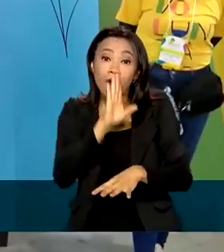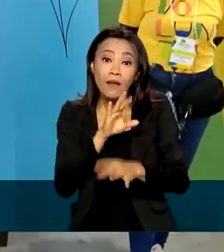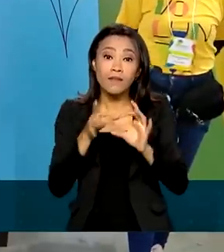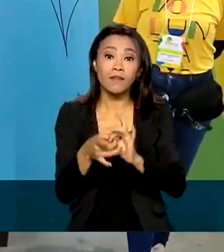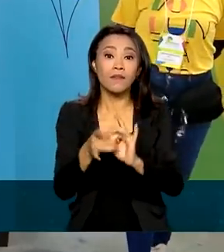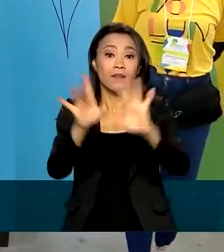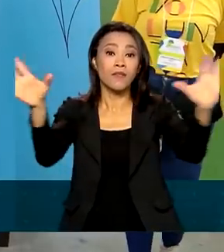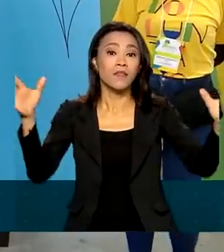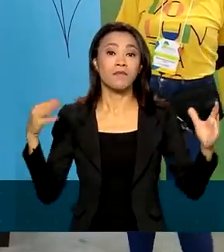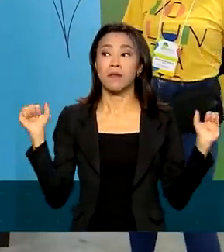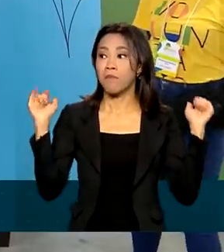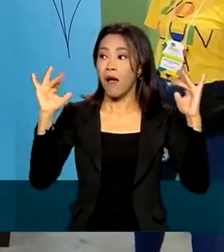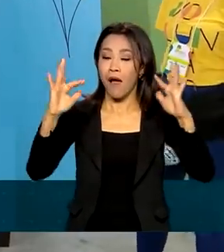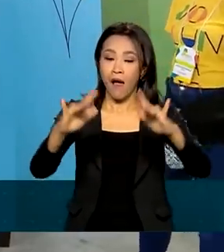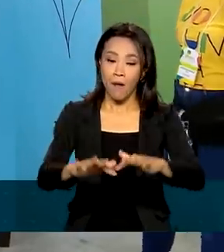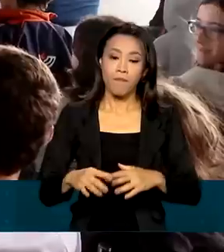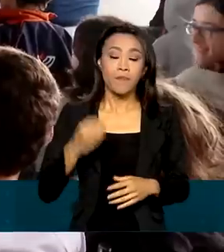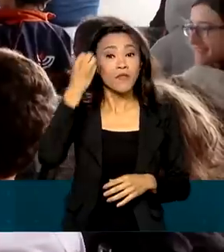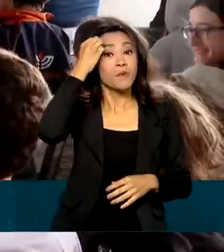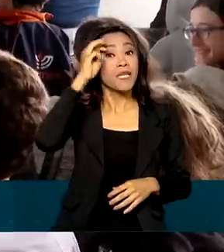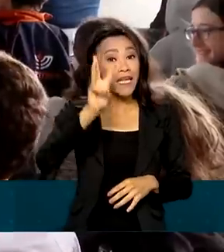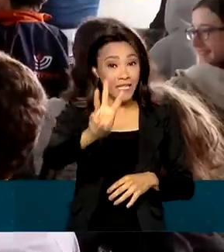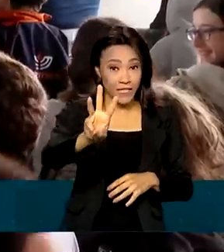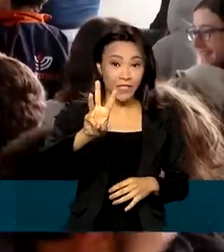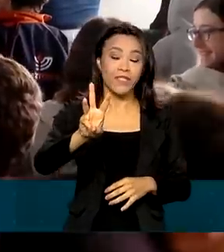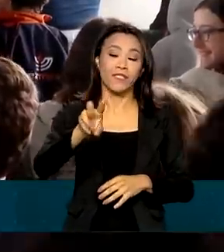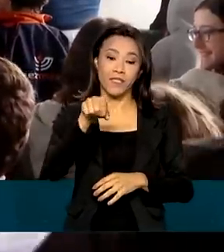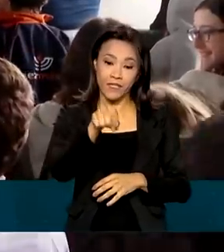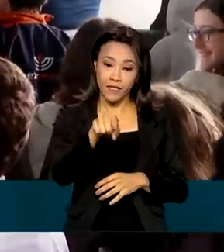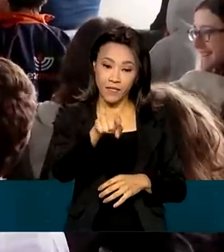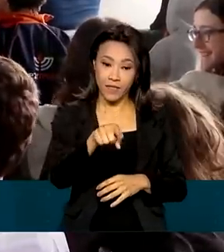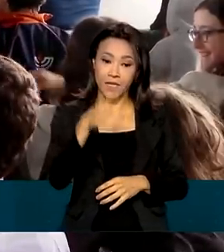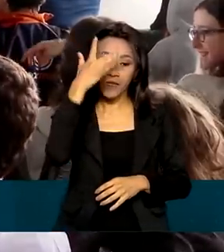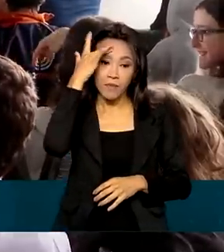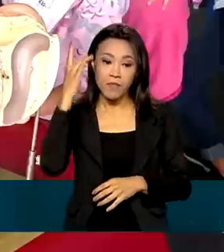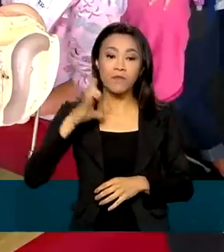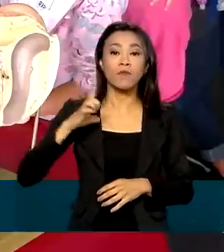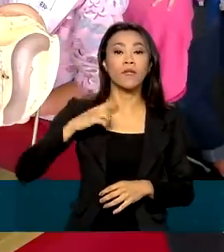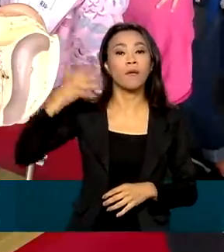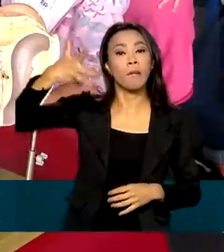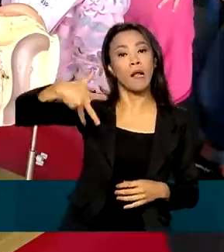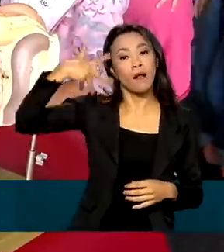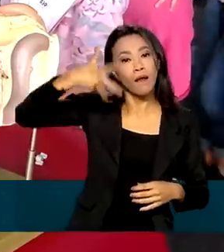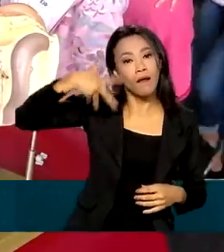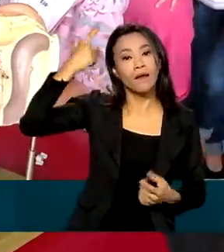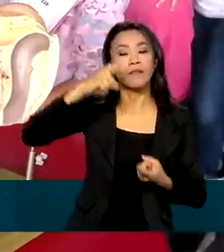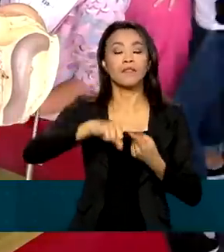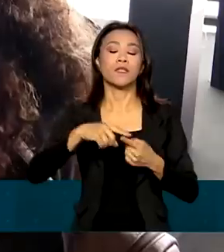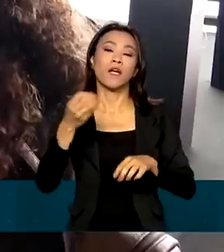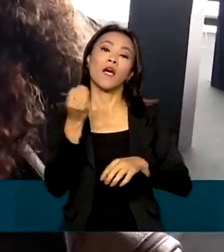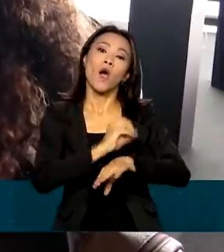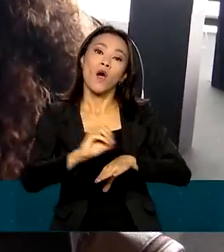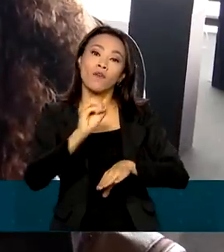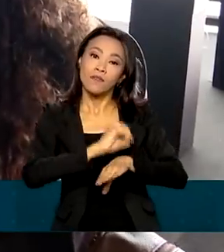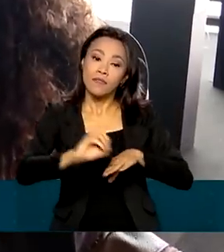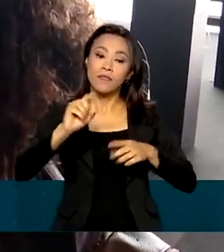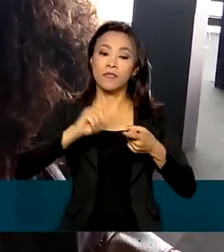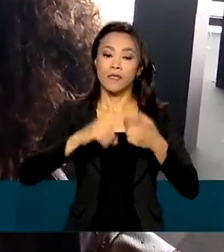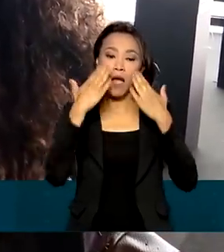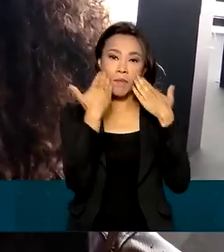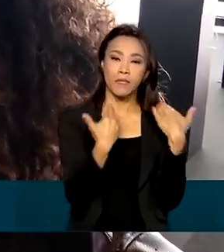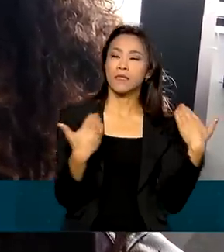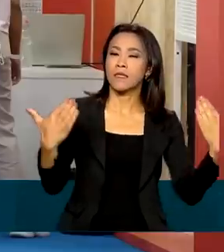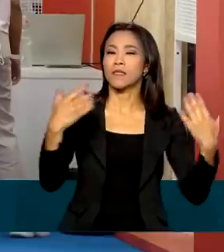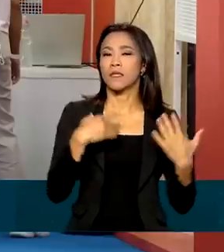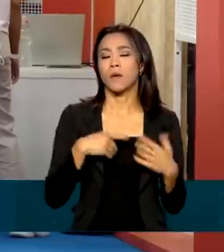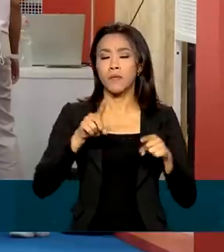Durante os três dias do festival, os visitantes vão participar de palestras, oficinas, exposições e